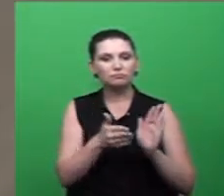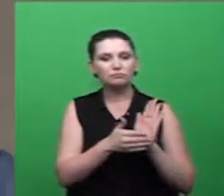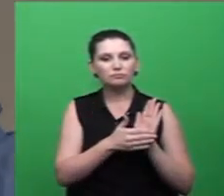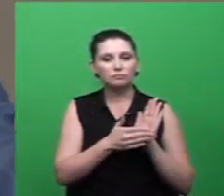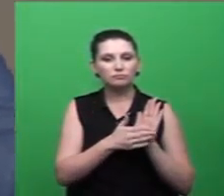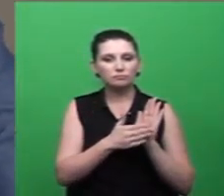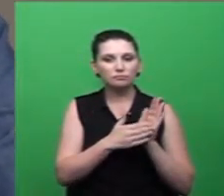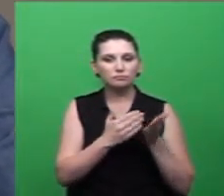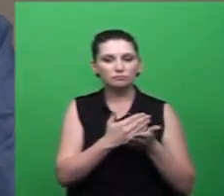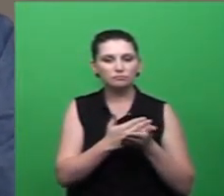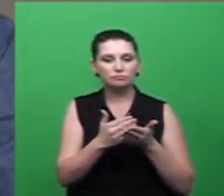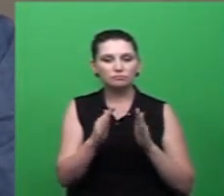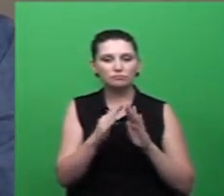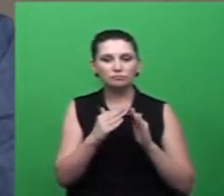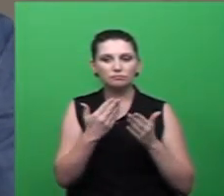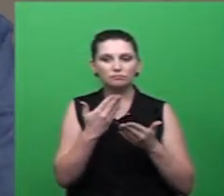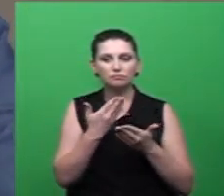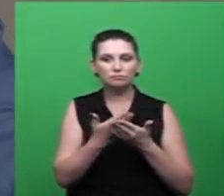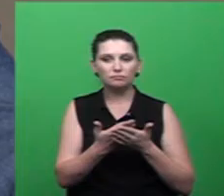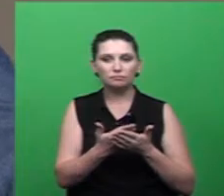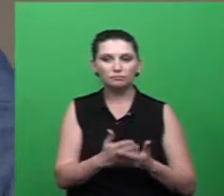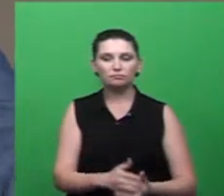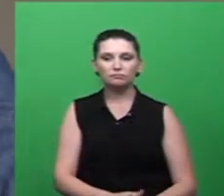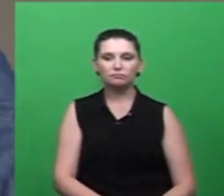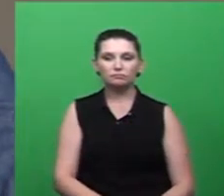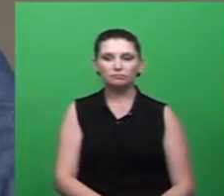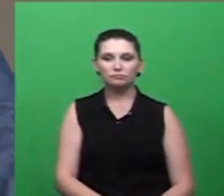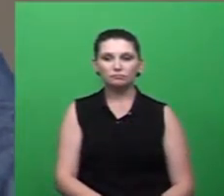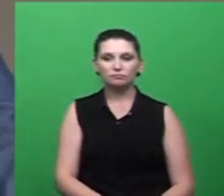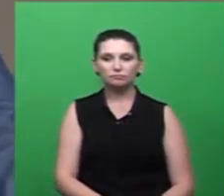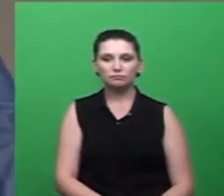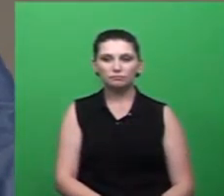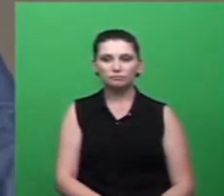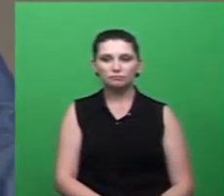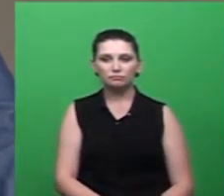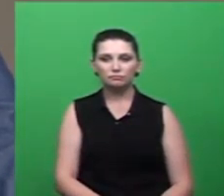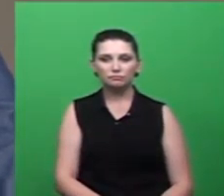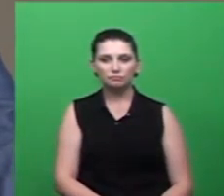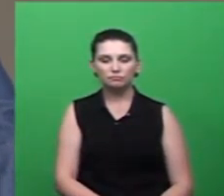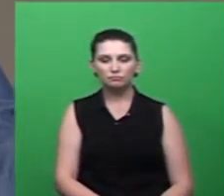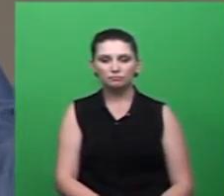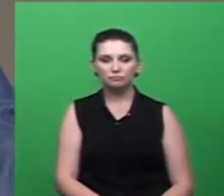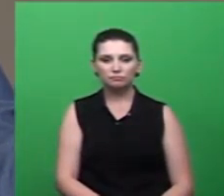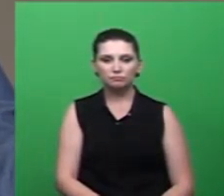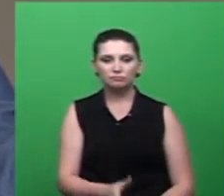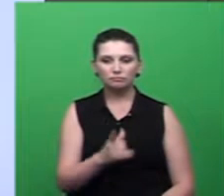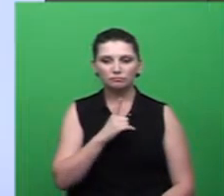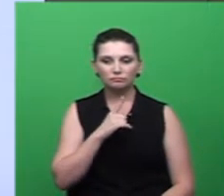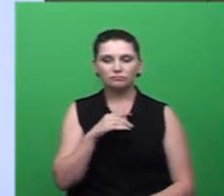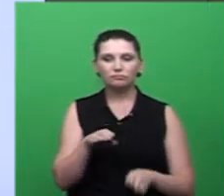escolas, certo? Temos aqui outras notícias, né, só